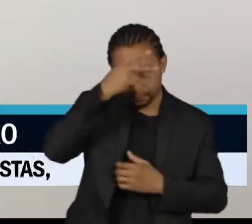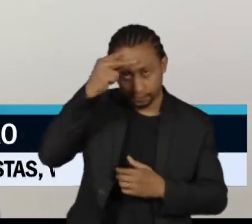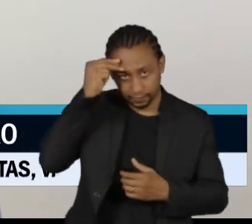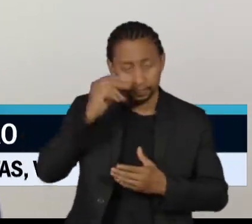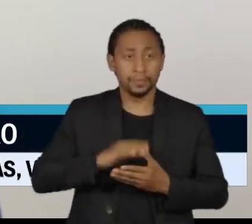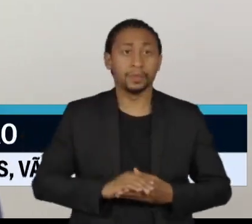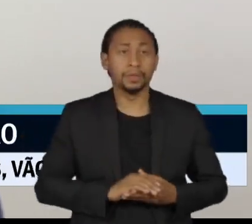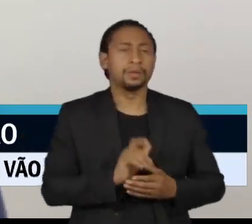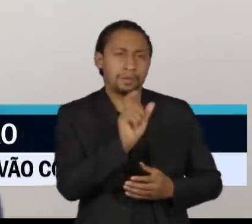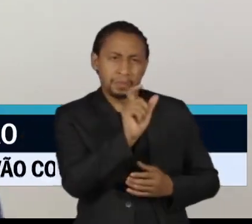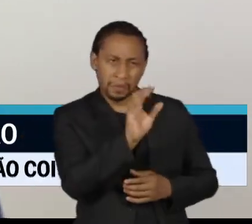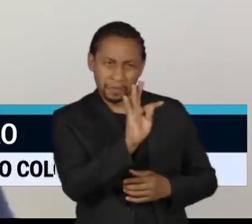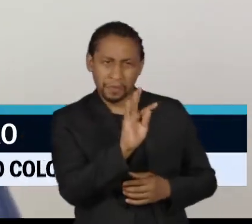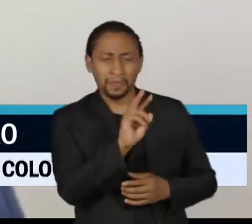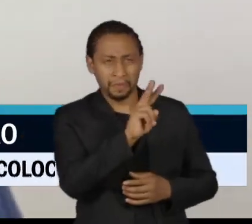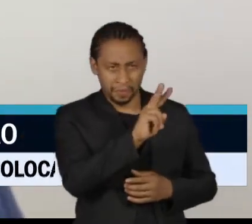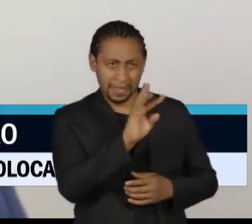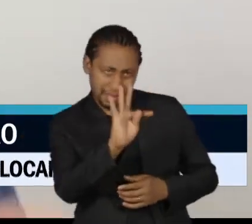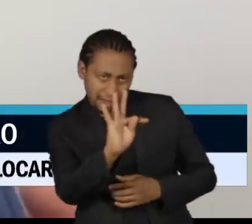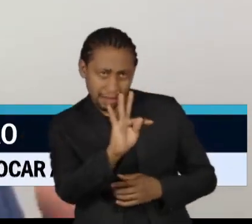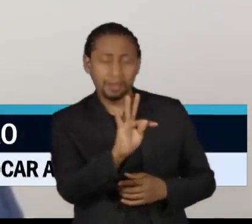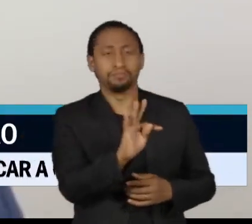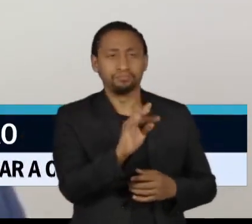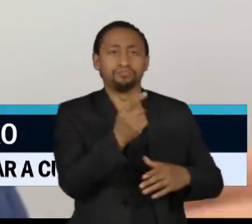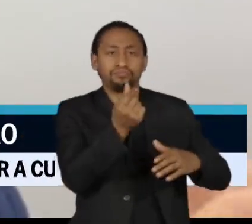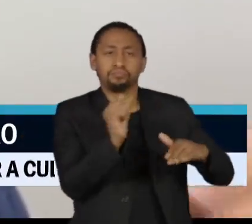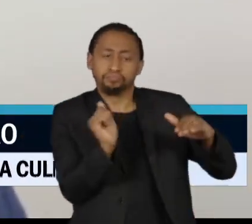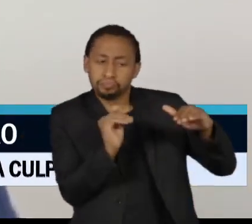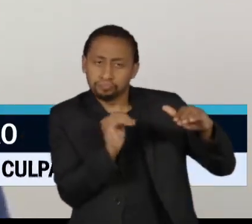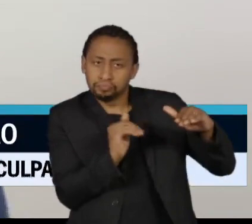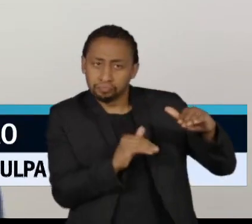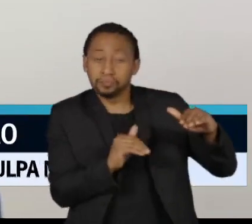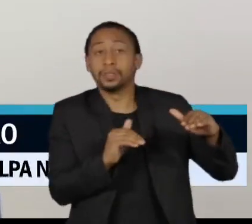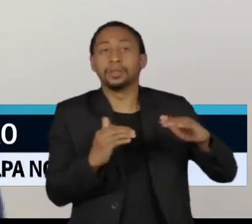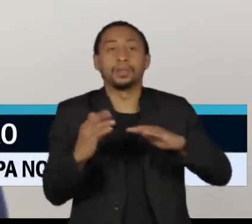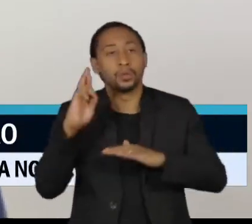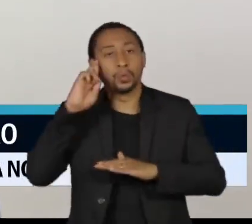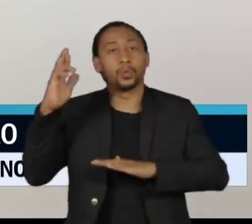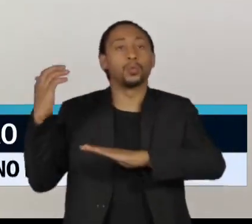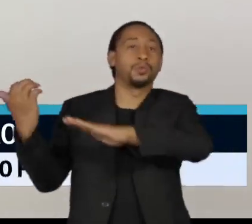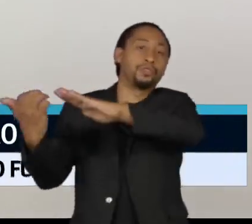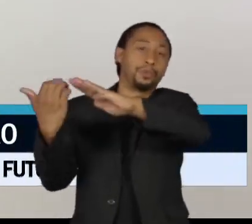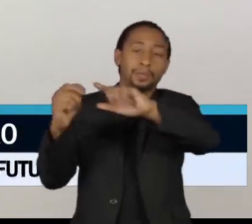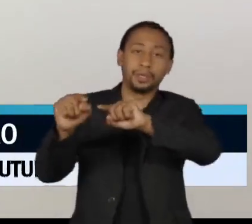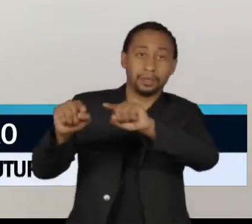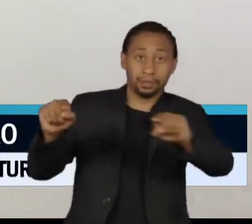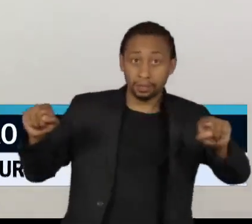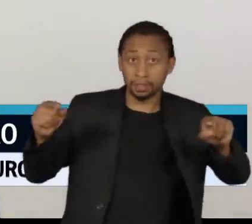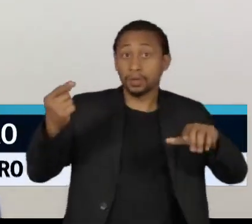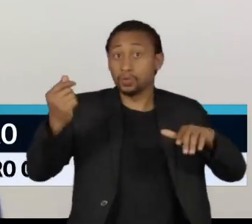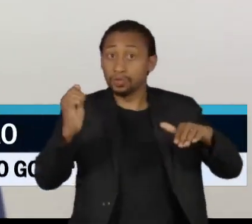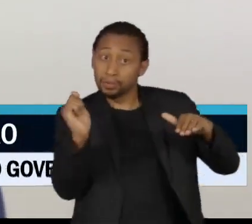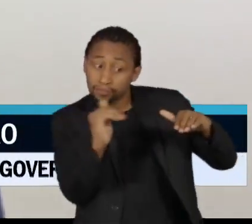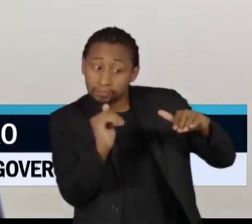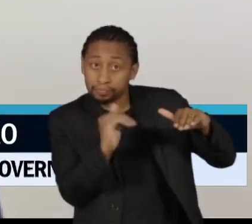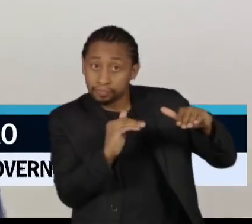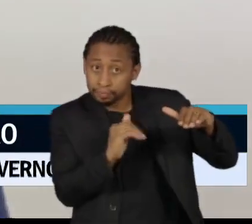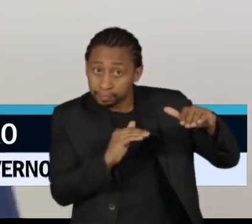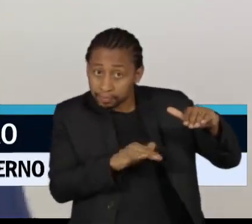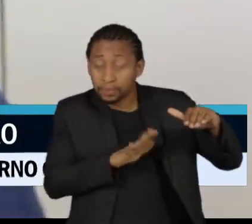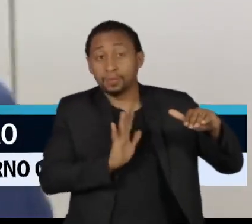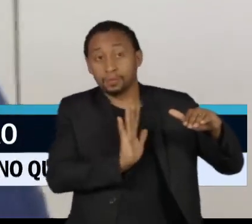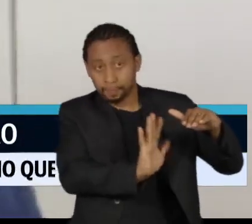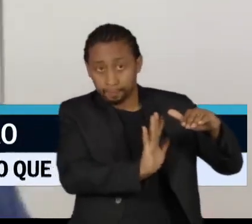deputado num fundo e que o empregador deposite esse dinheiro do Vale Transportes para todos